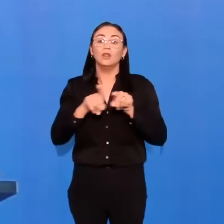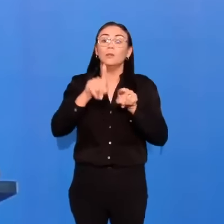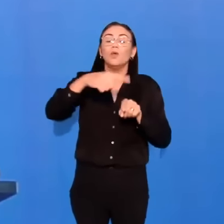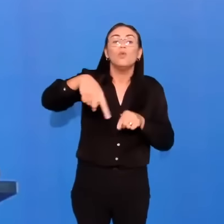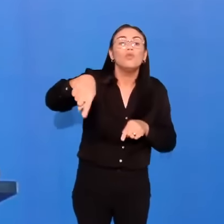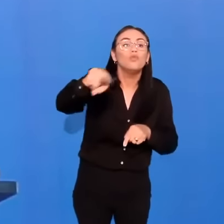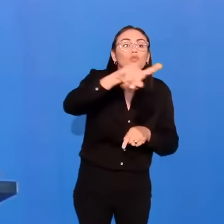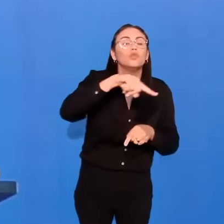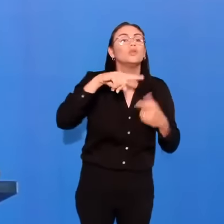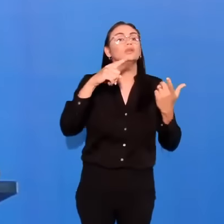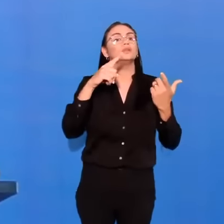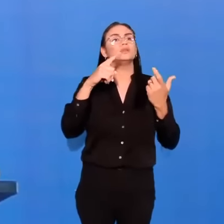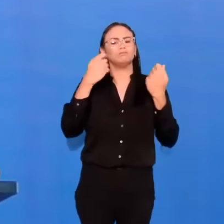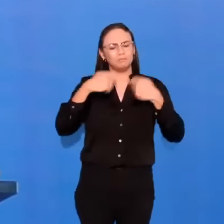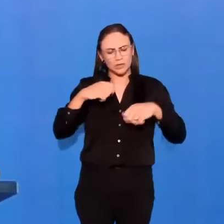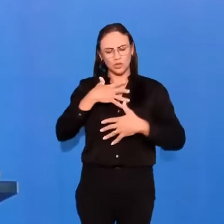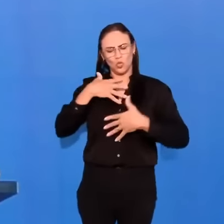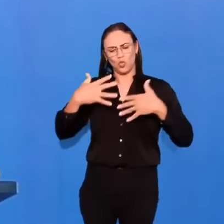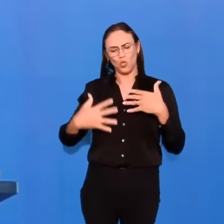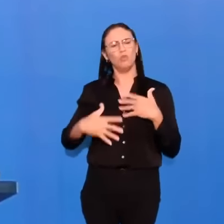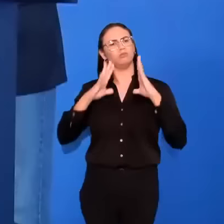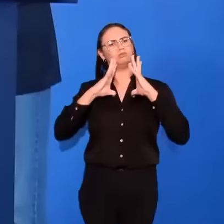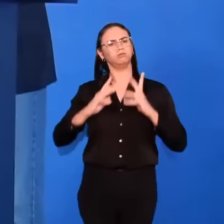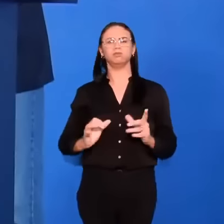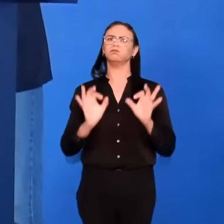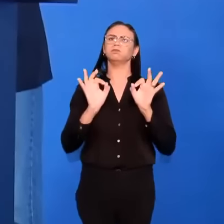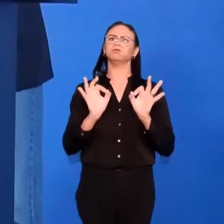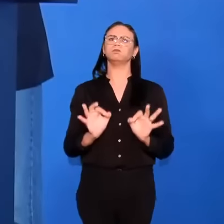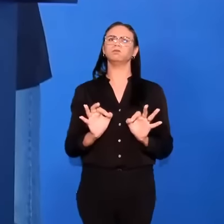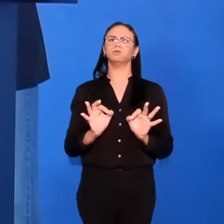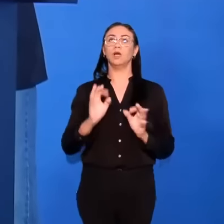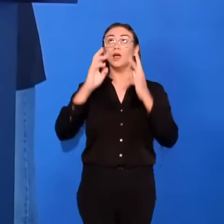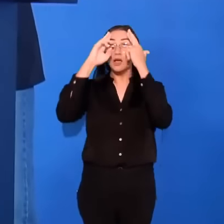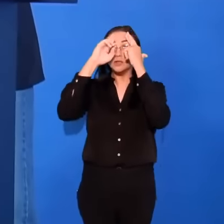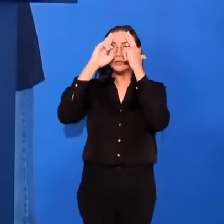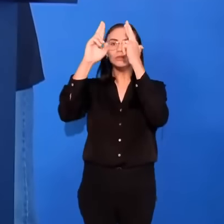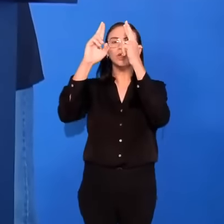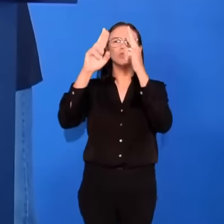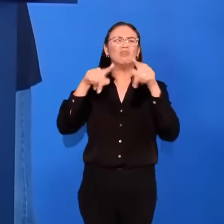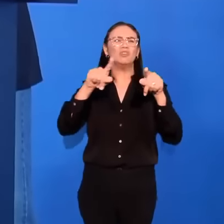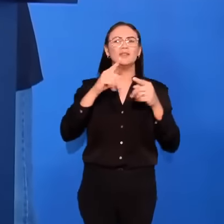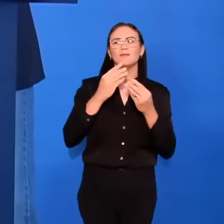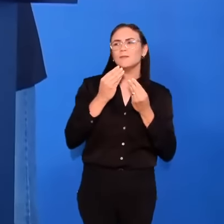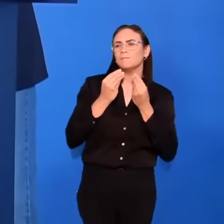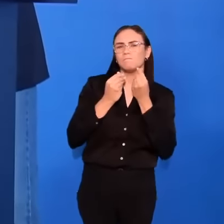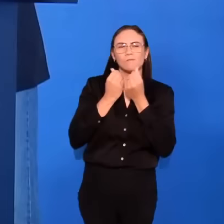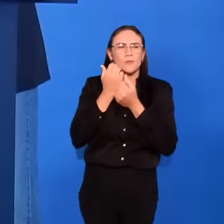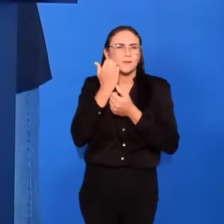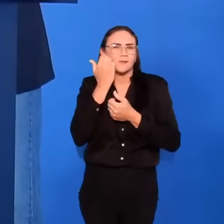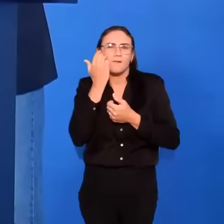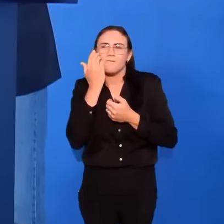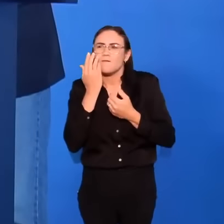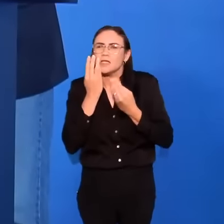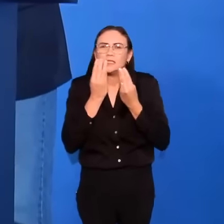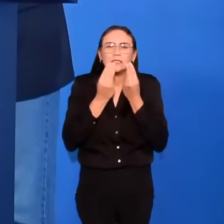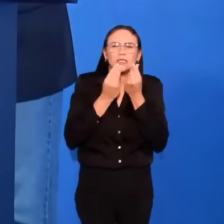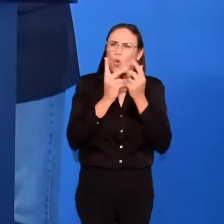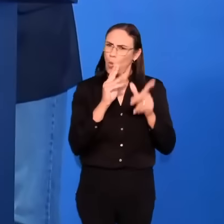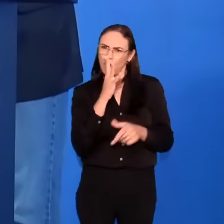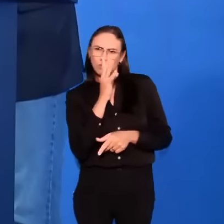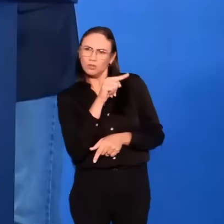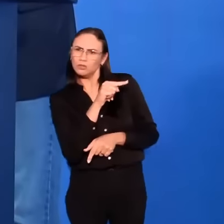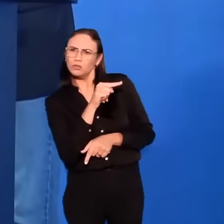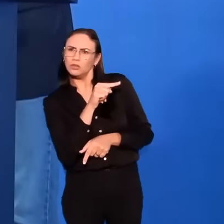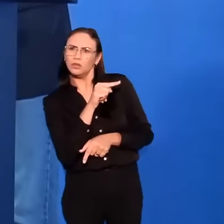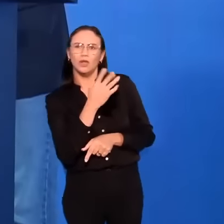possuir o corpo em santificação e honra, não com desejo de lacívia, como os gentios que não conhecem a Deus.